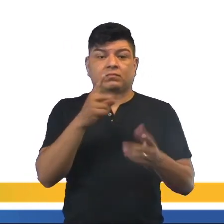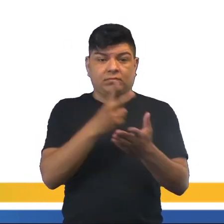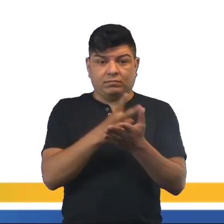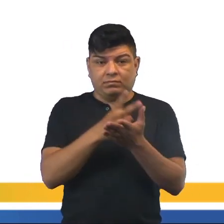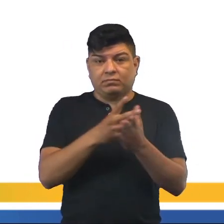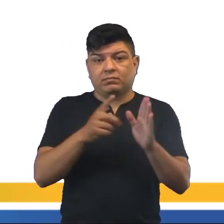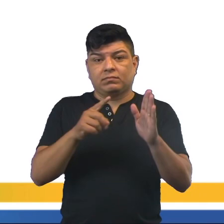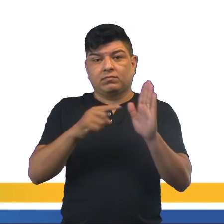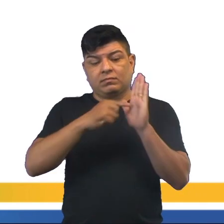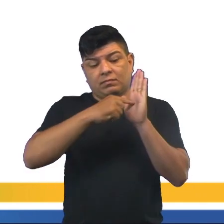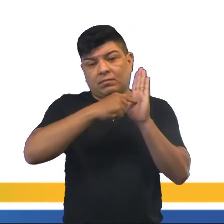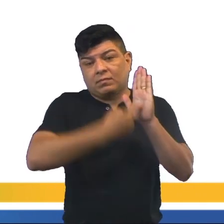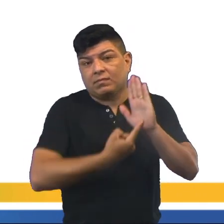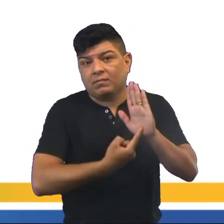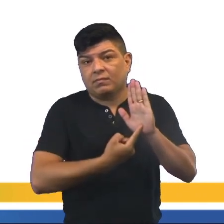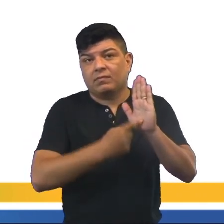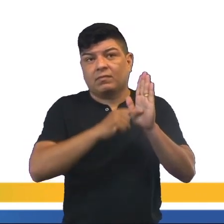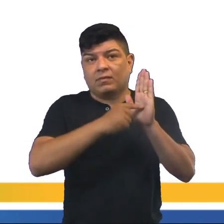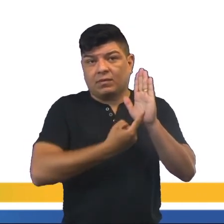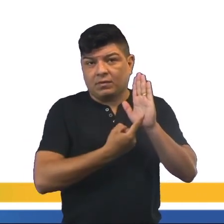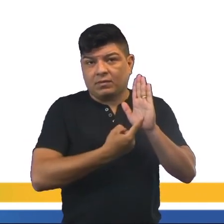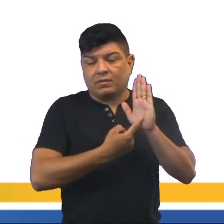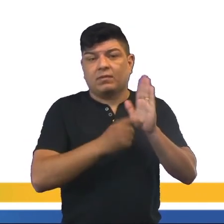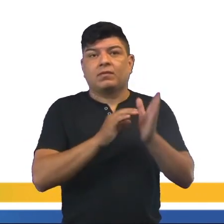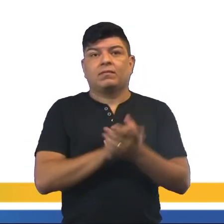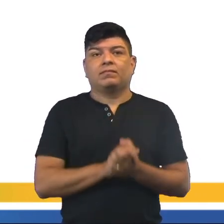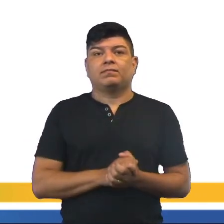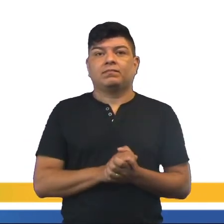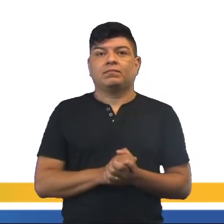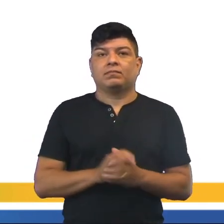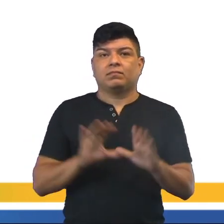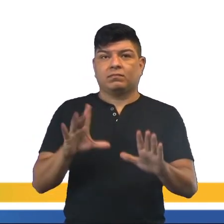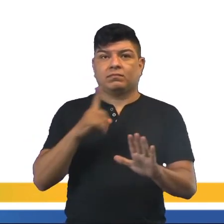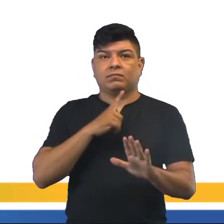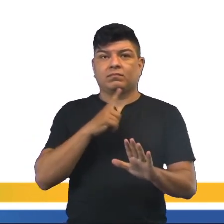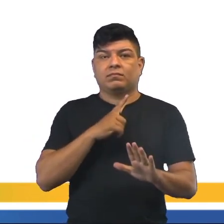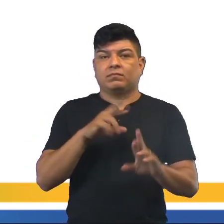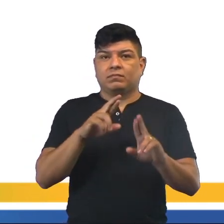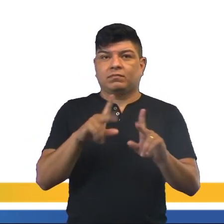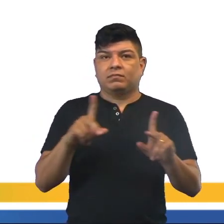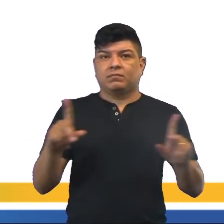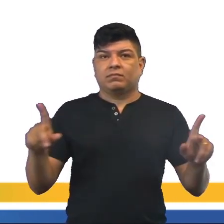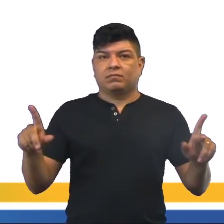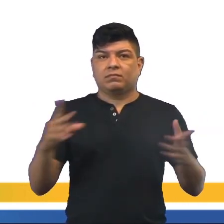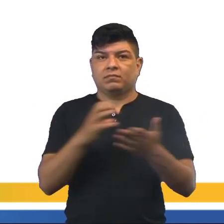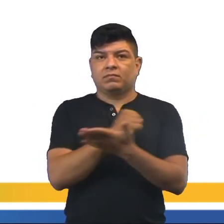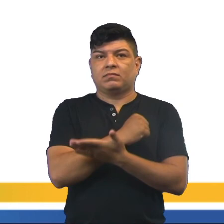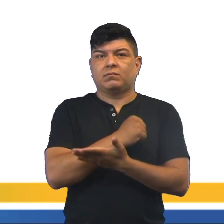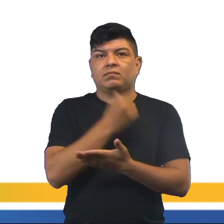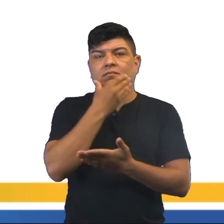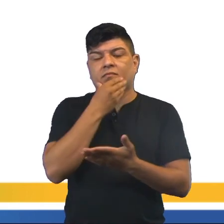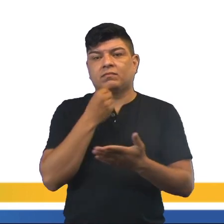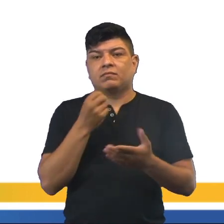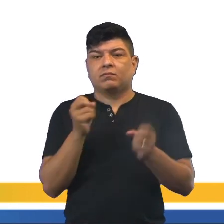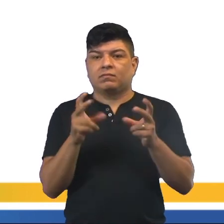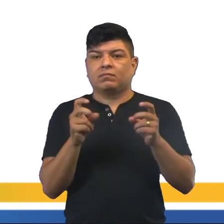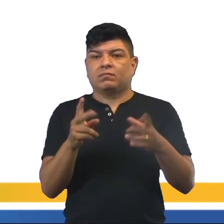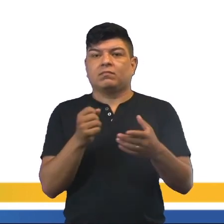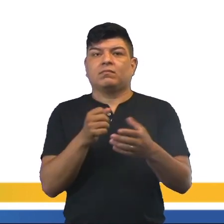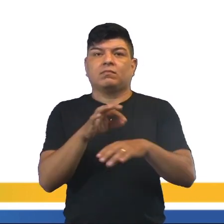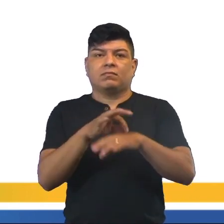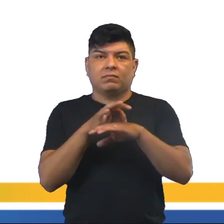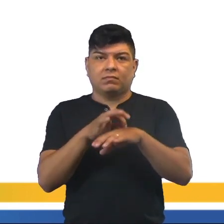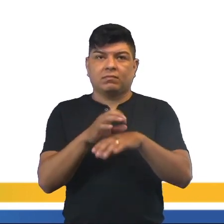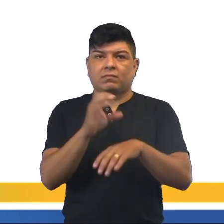vírgula debaixo de vírgula. Ó, assim, ó. Logo temos que a diferença retirada pelo açougueiro foi